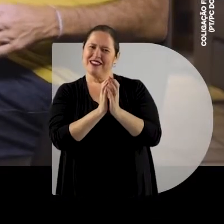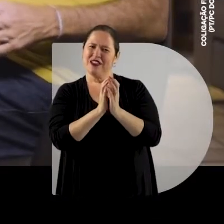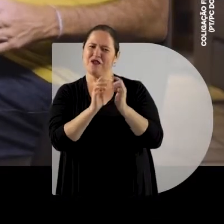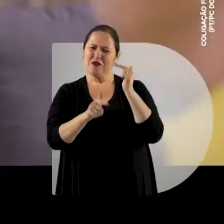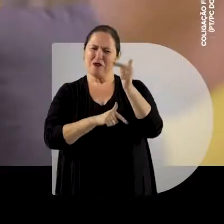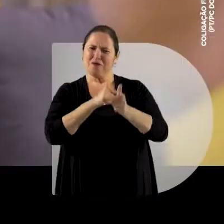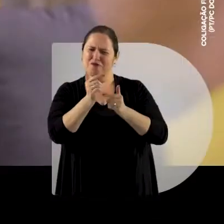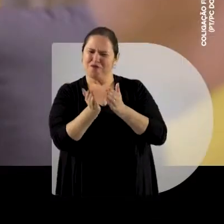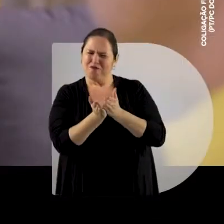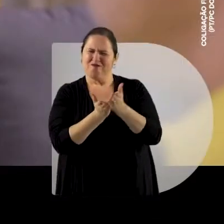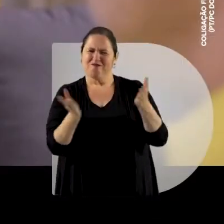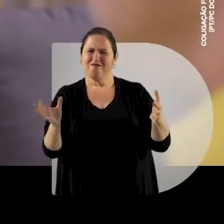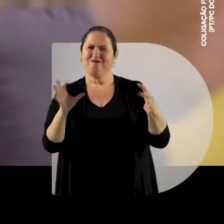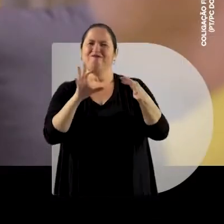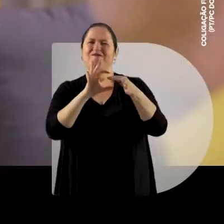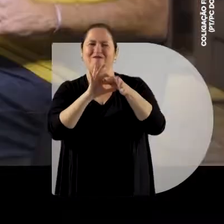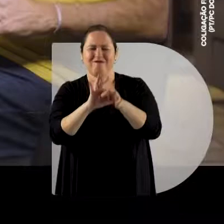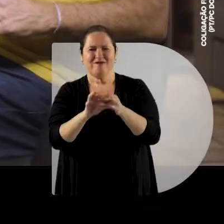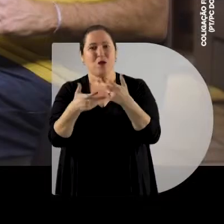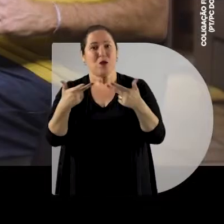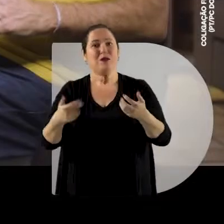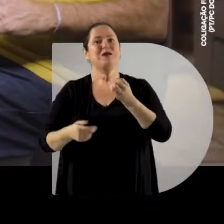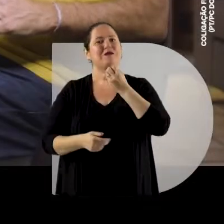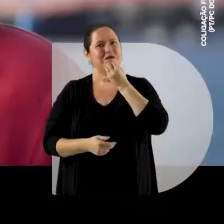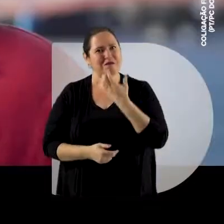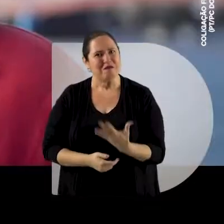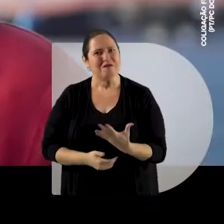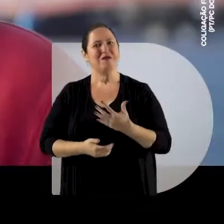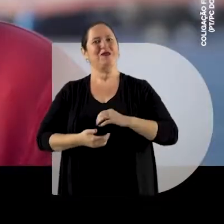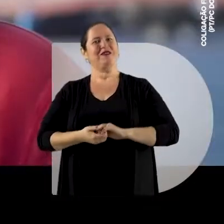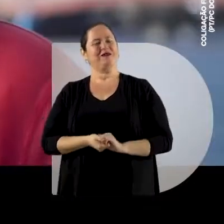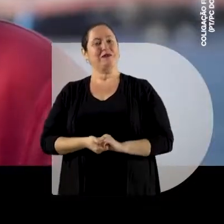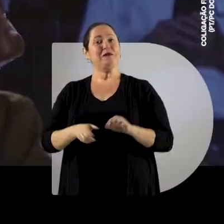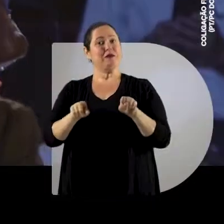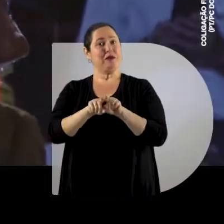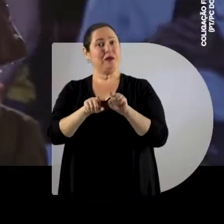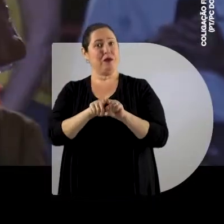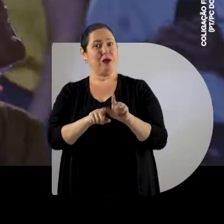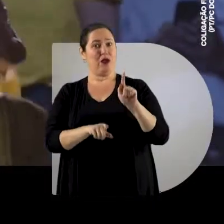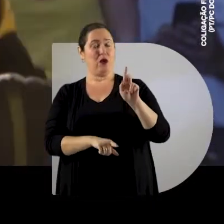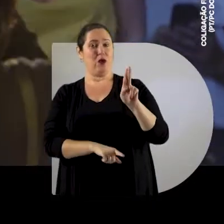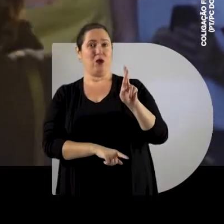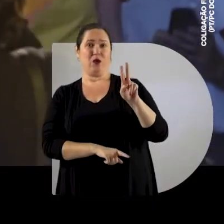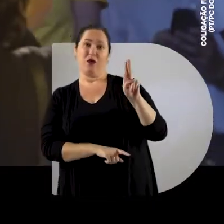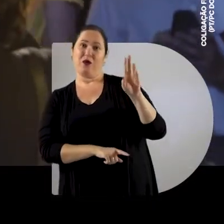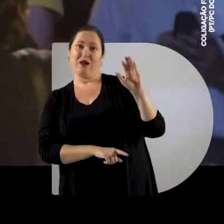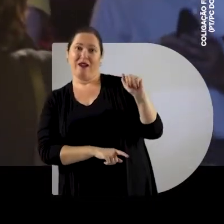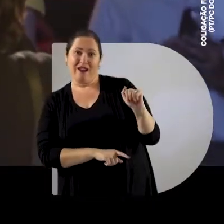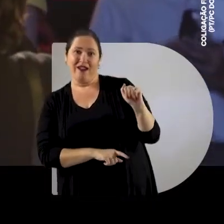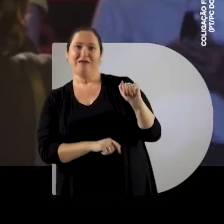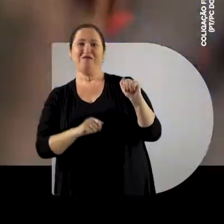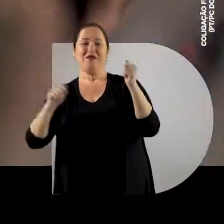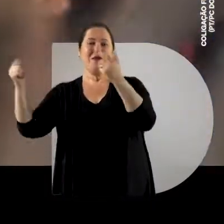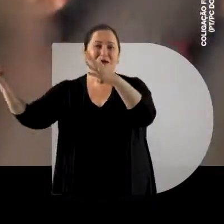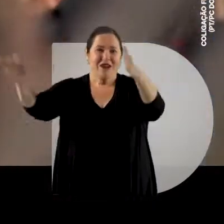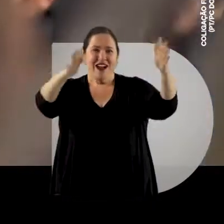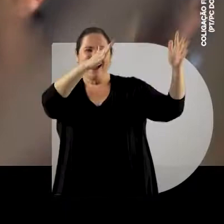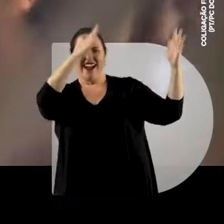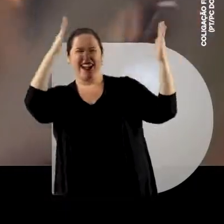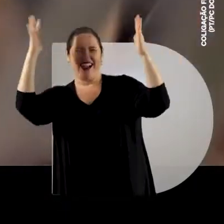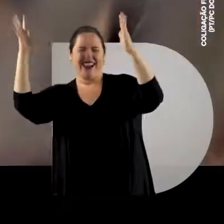Até Muita coisa boa que a gente pode construir E Dona Buruca Lula tá de volta,